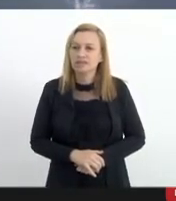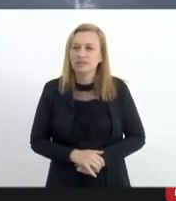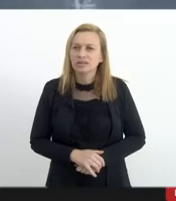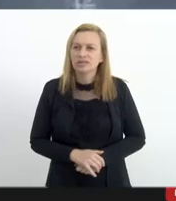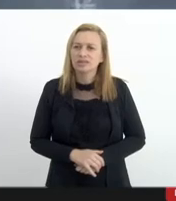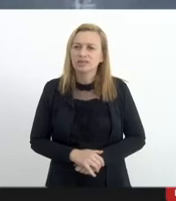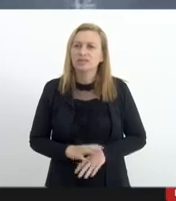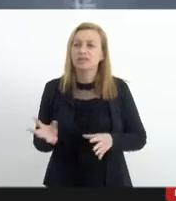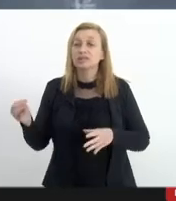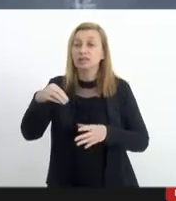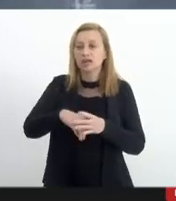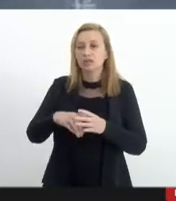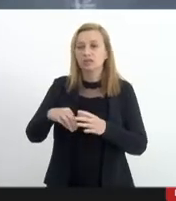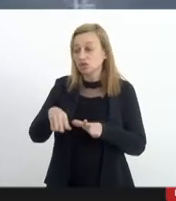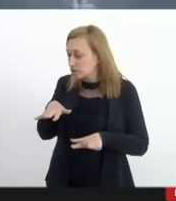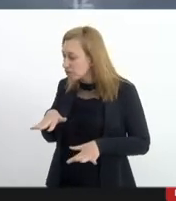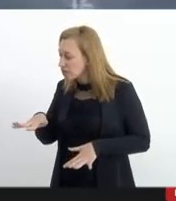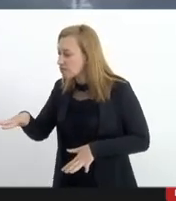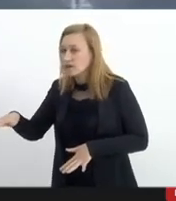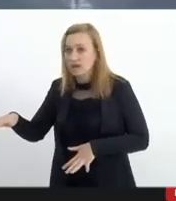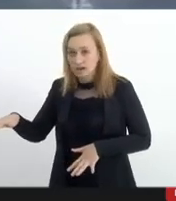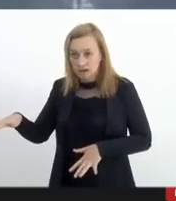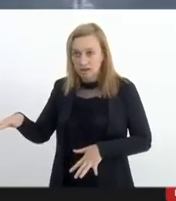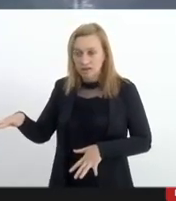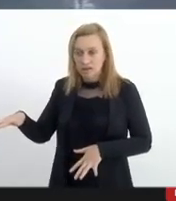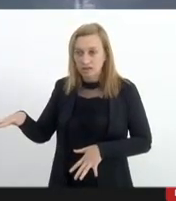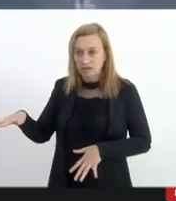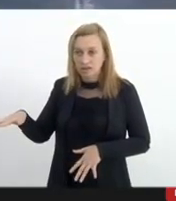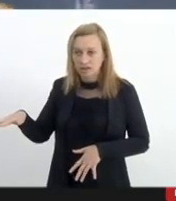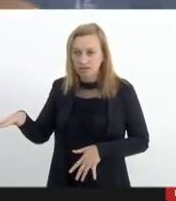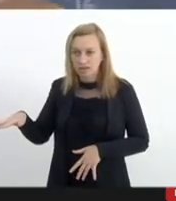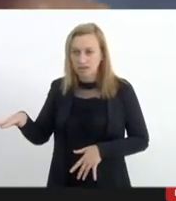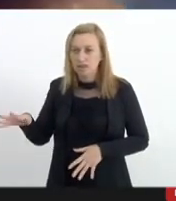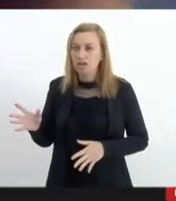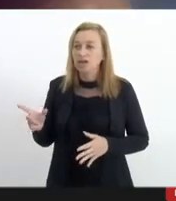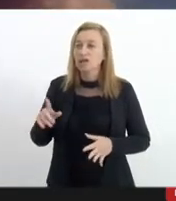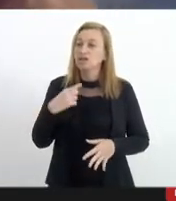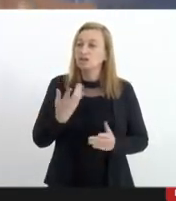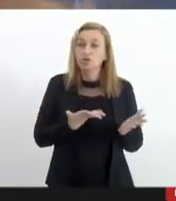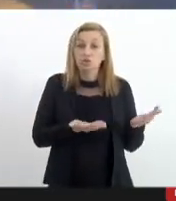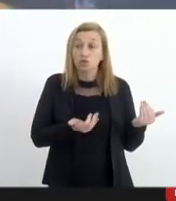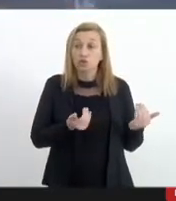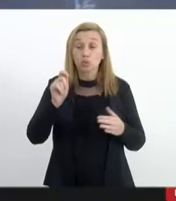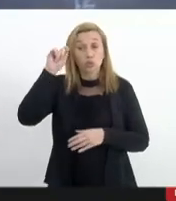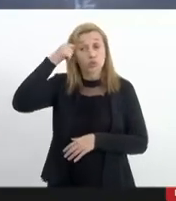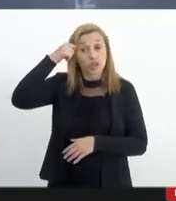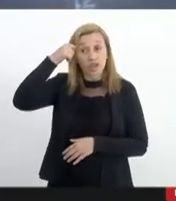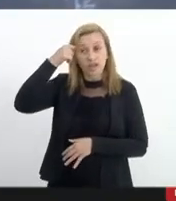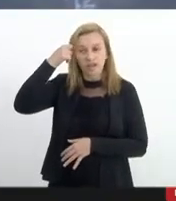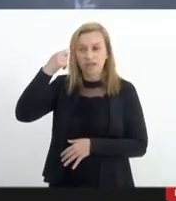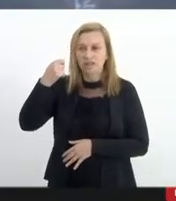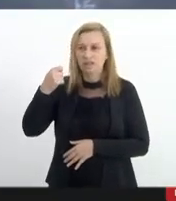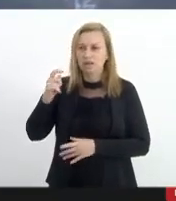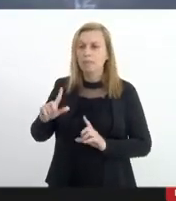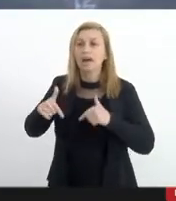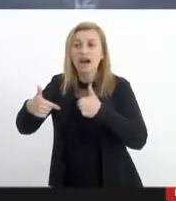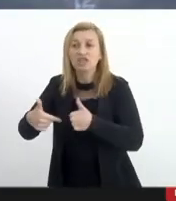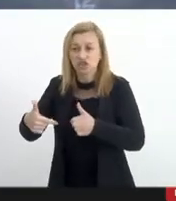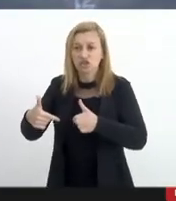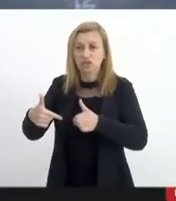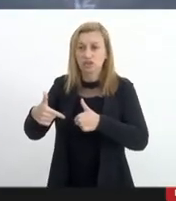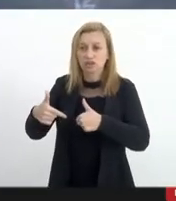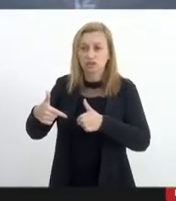entram nessas comunidades e recrutam a nossa juventude negra e periférica para a atuação